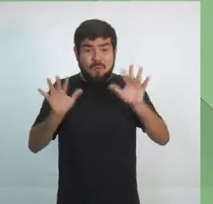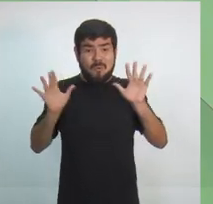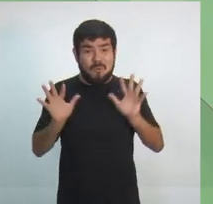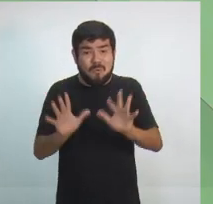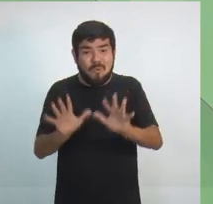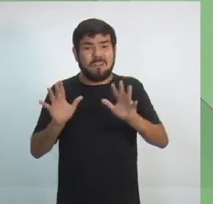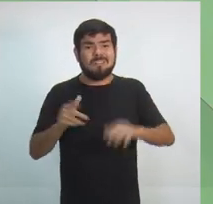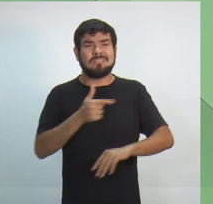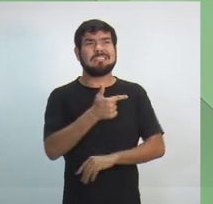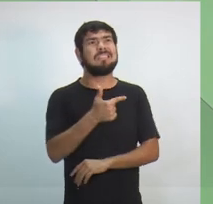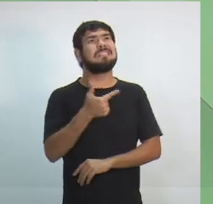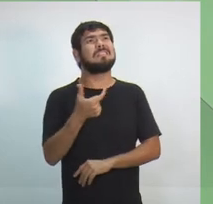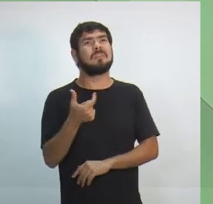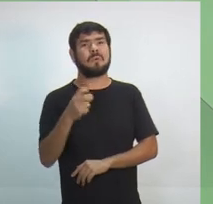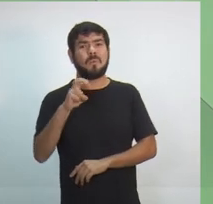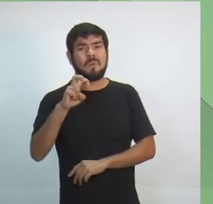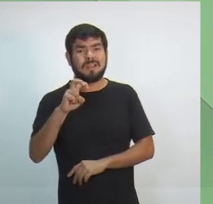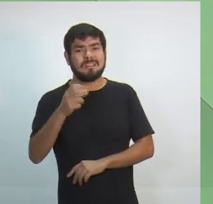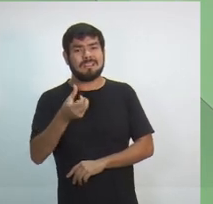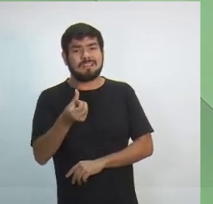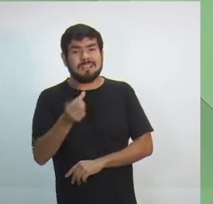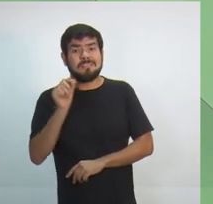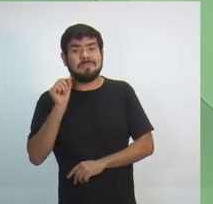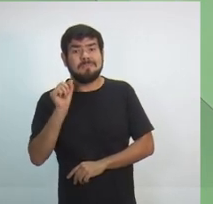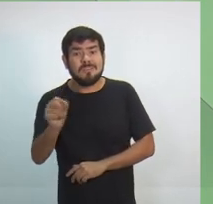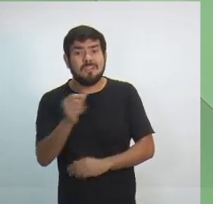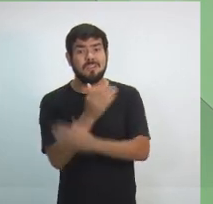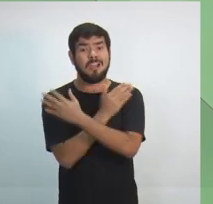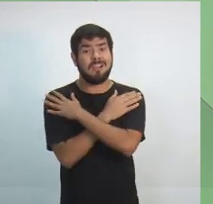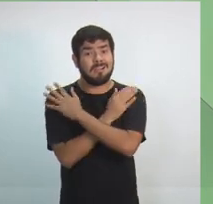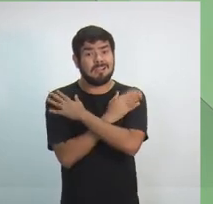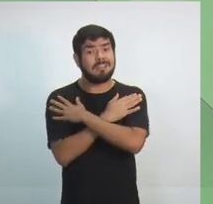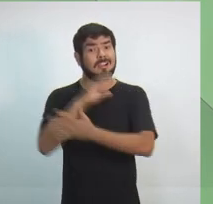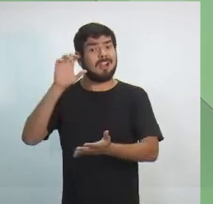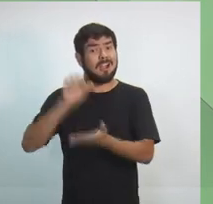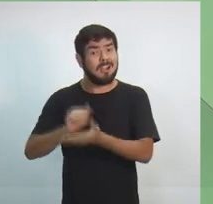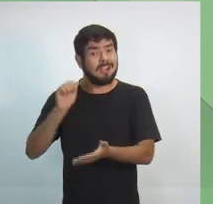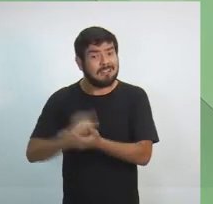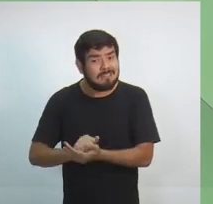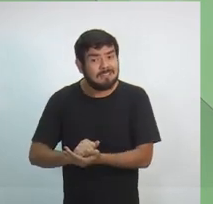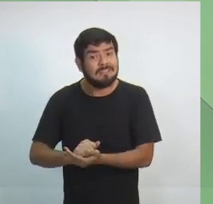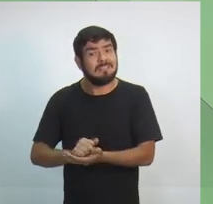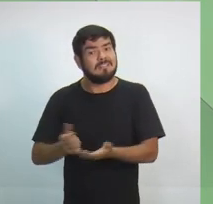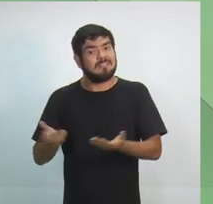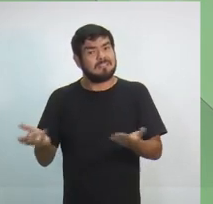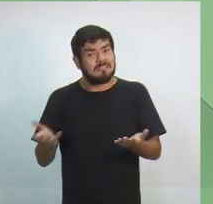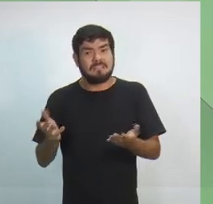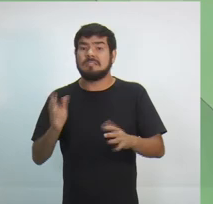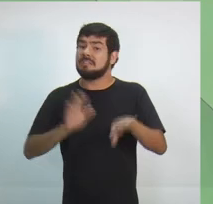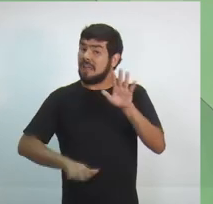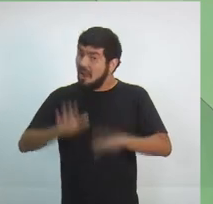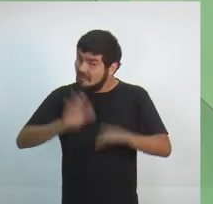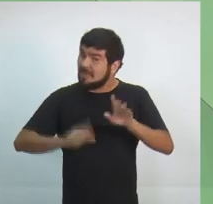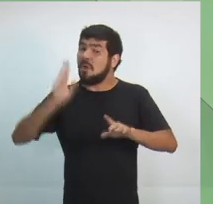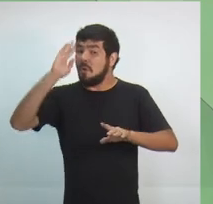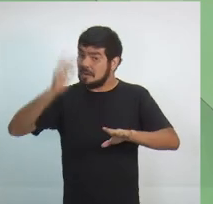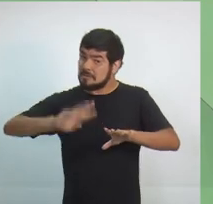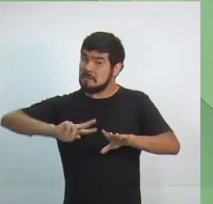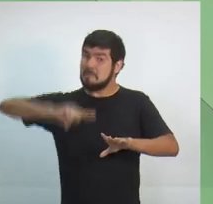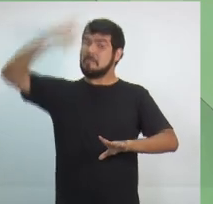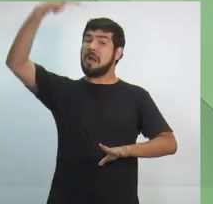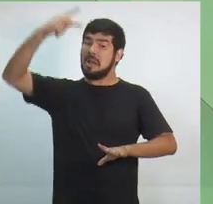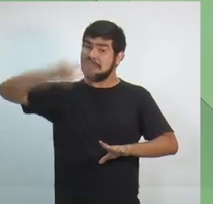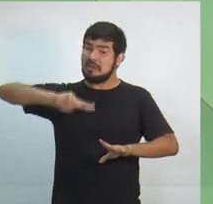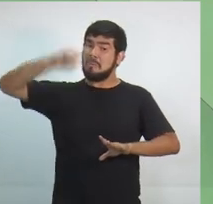temos 256 mil desempregados. Isso é o que está registrado. O que está na informalidade talvez chegue ao dobro. As pessoas estão buscando